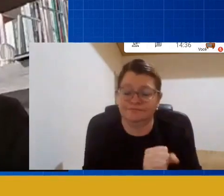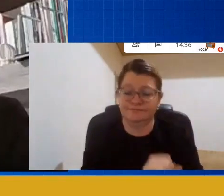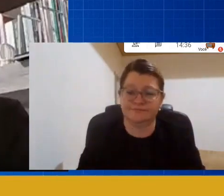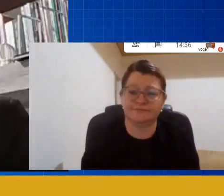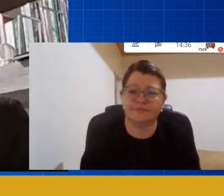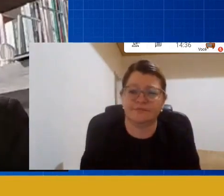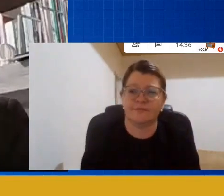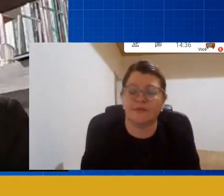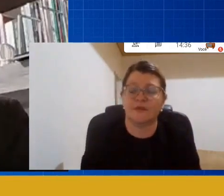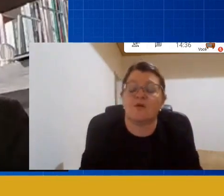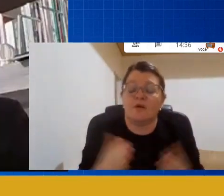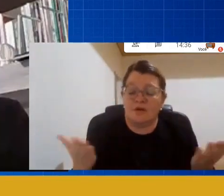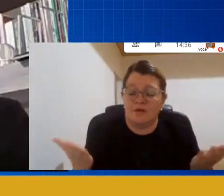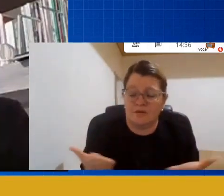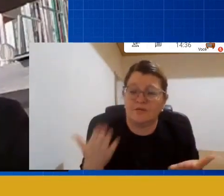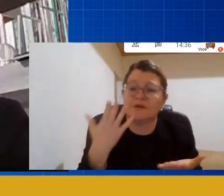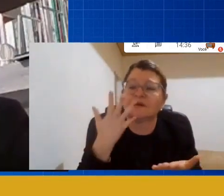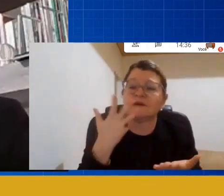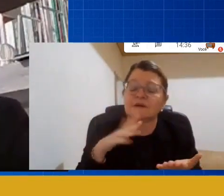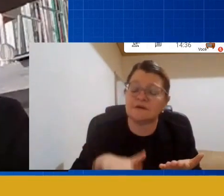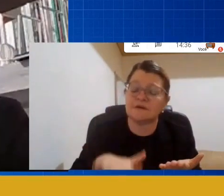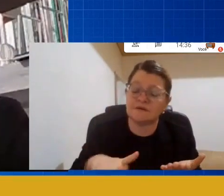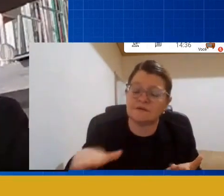está vivenciando